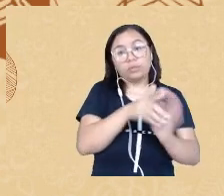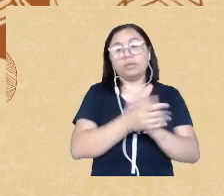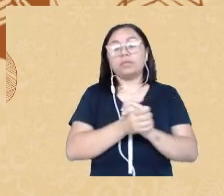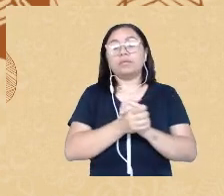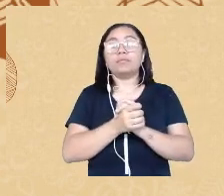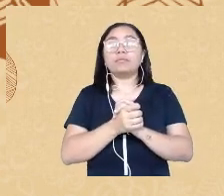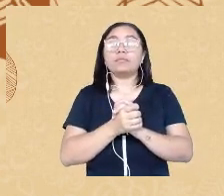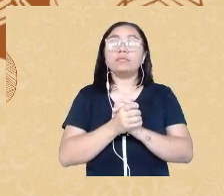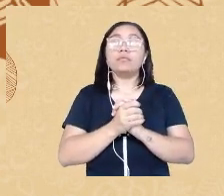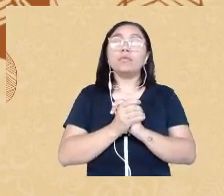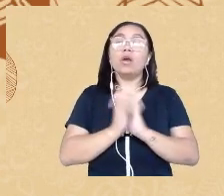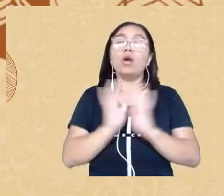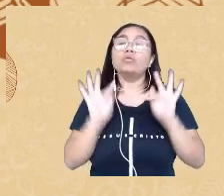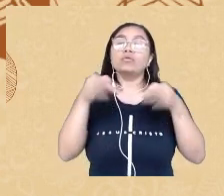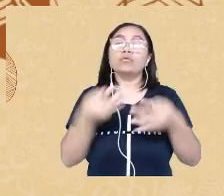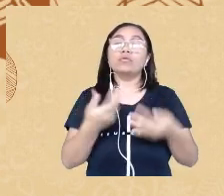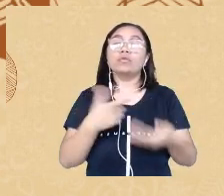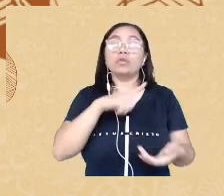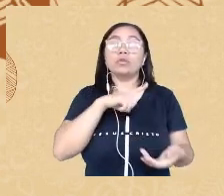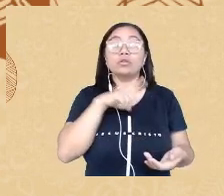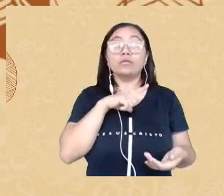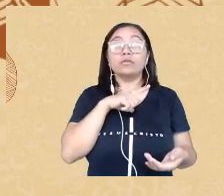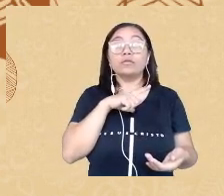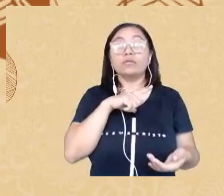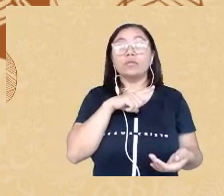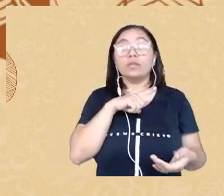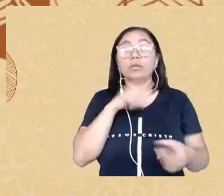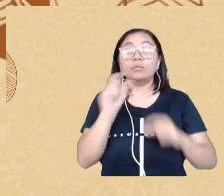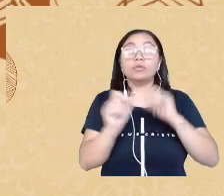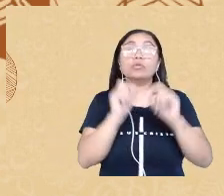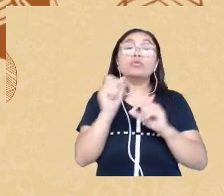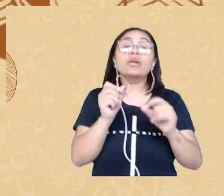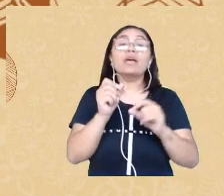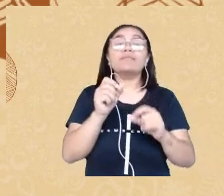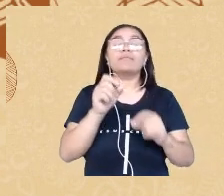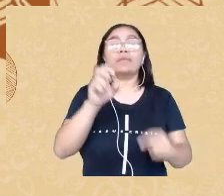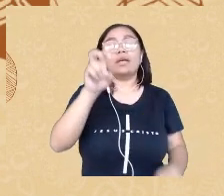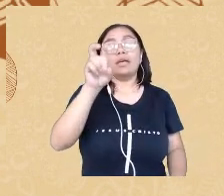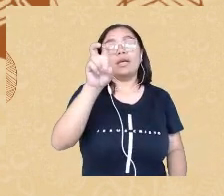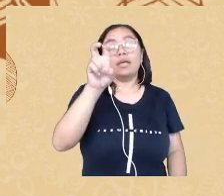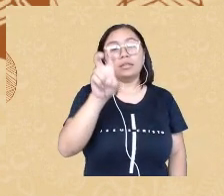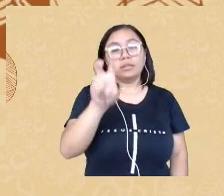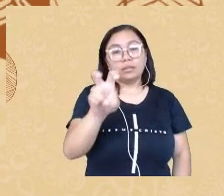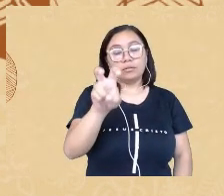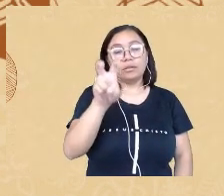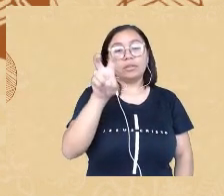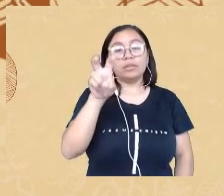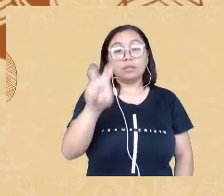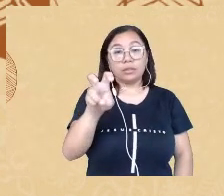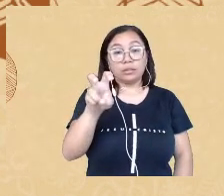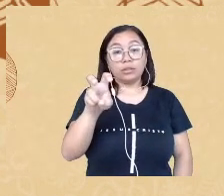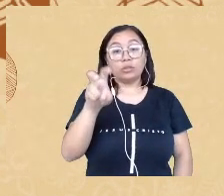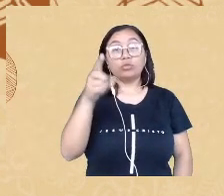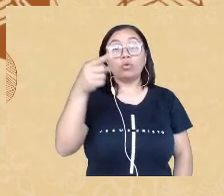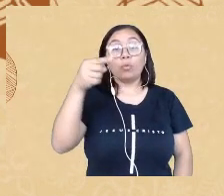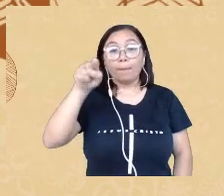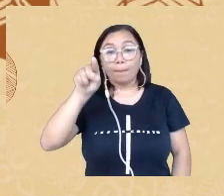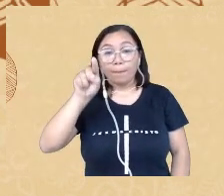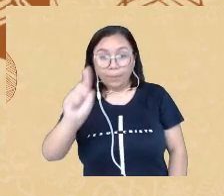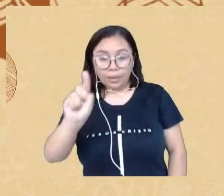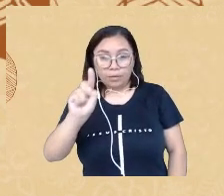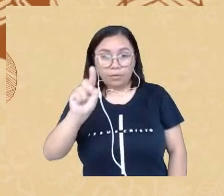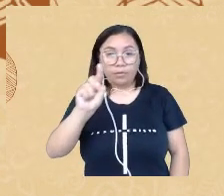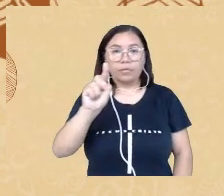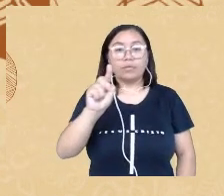total, nós tivemos 55.501 palavras que compuseram o corpus textual